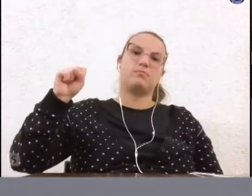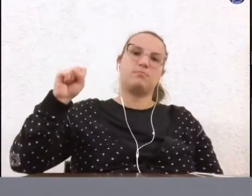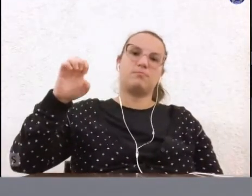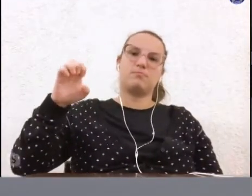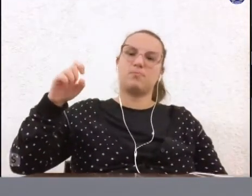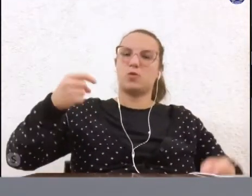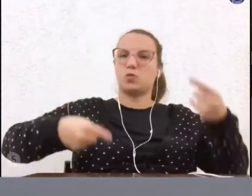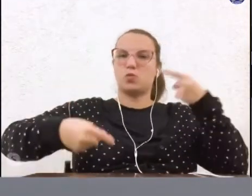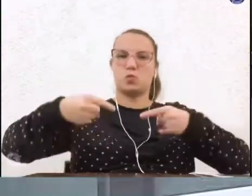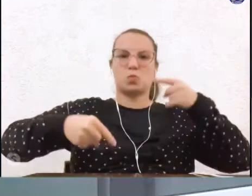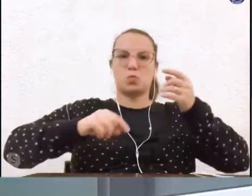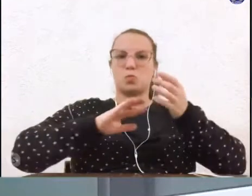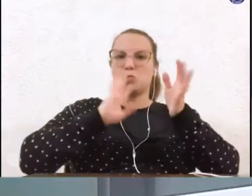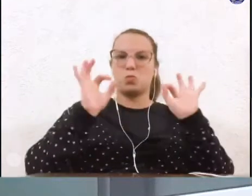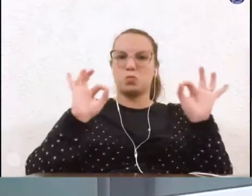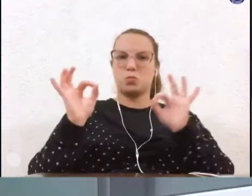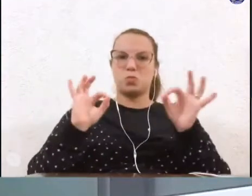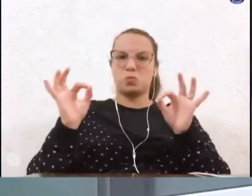projeto senhor presidente